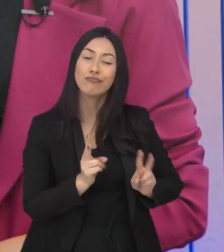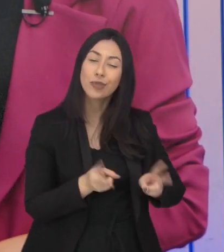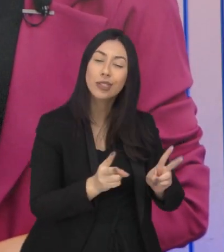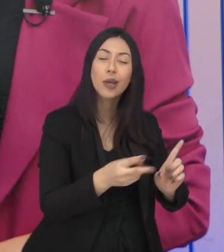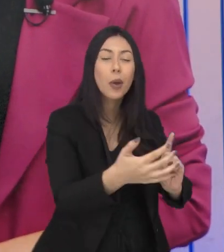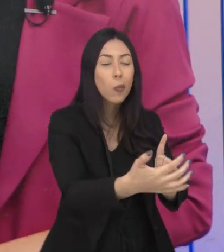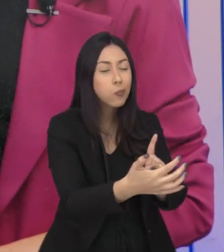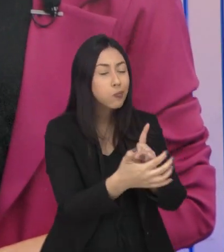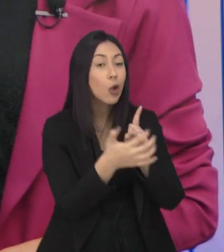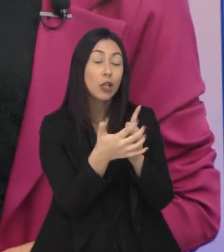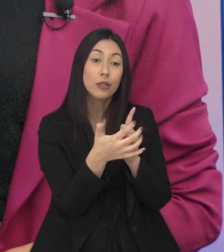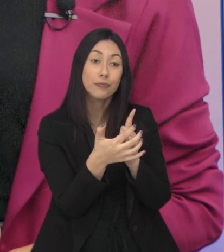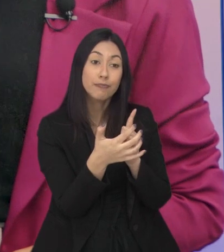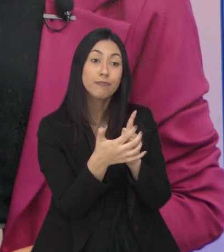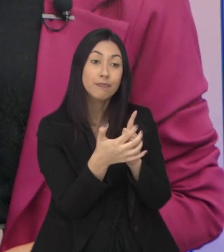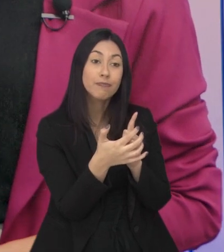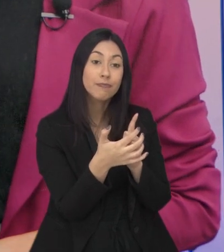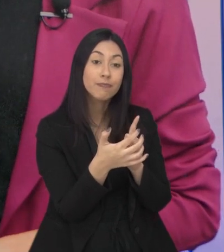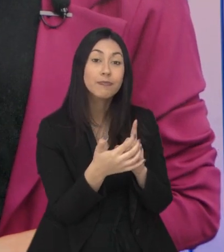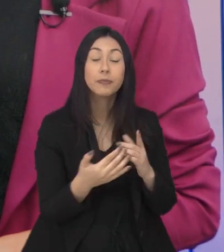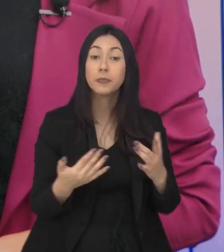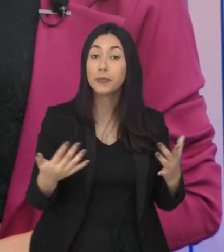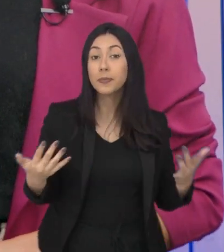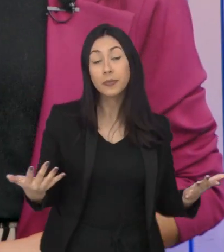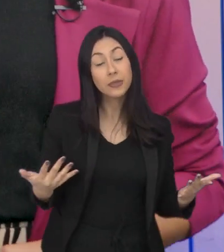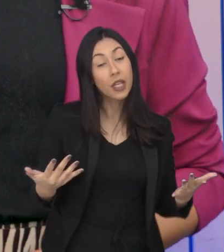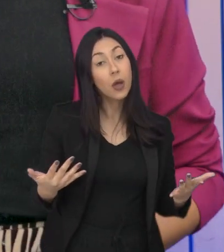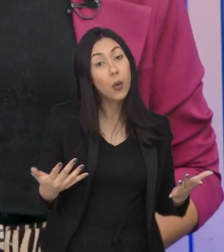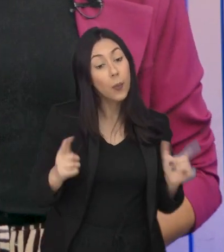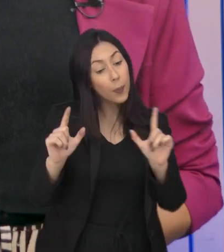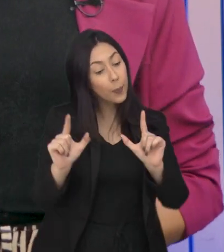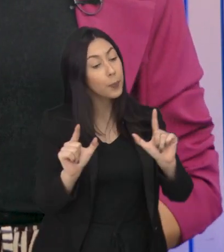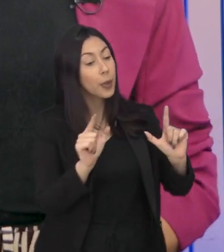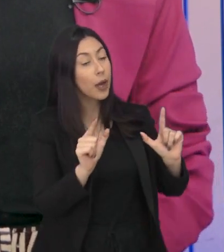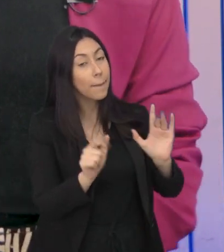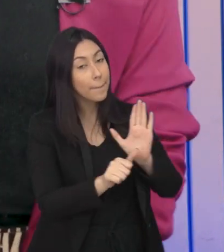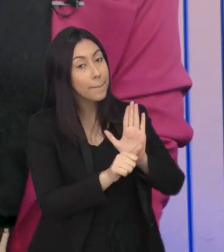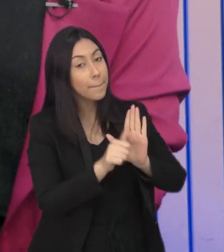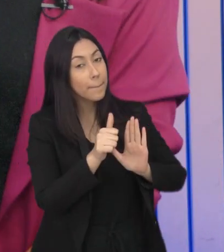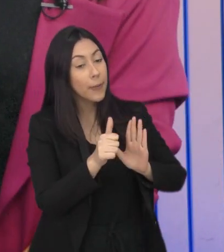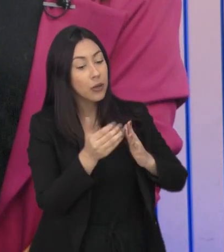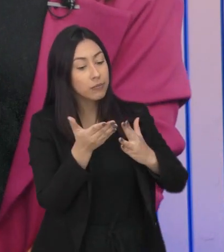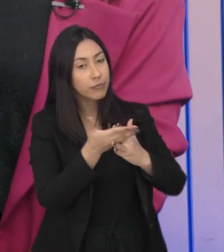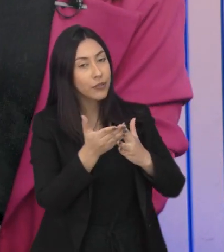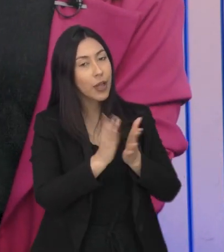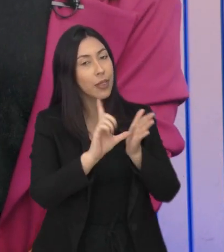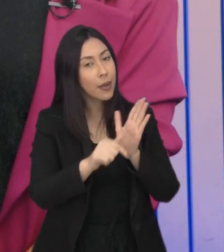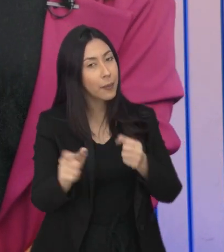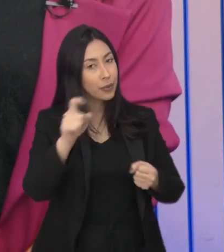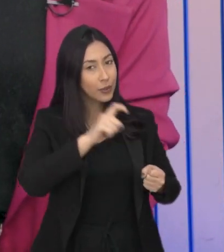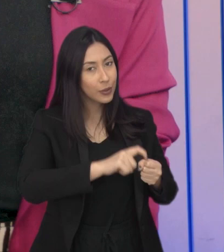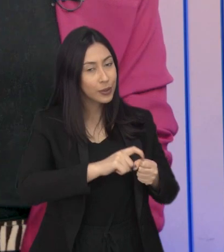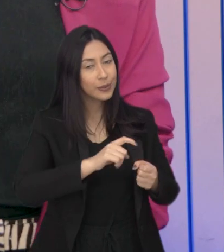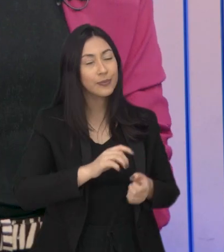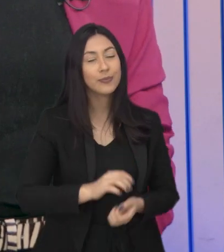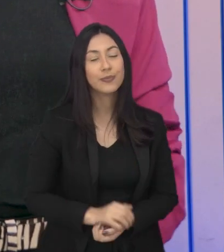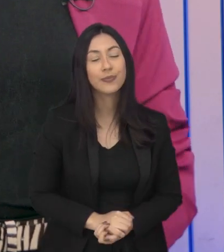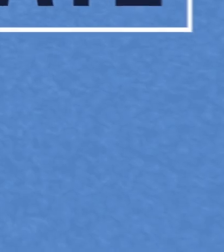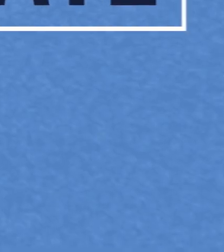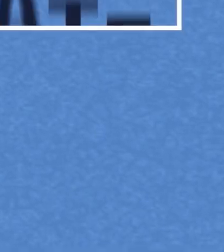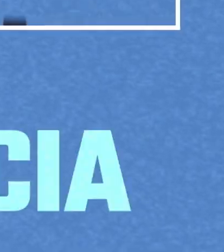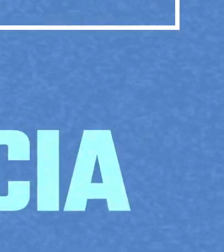papel também de acolher nesse momento, né? Bom, o Sobre Política faz o primeiro intervalo e a gente já volta.